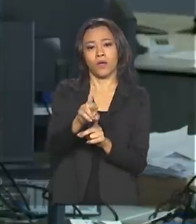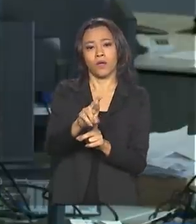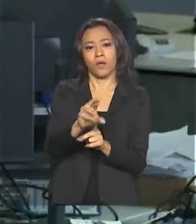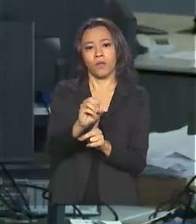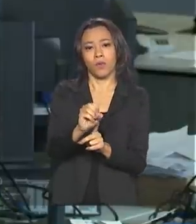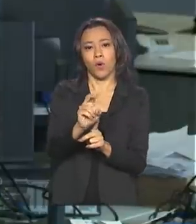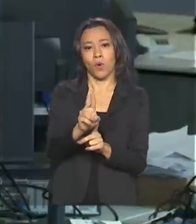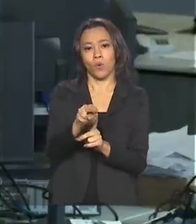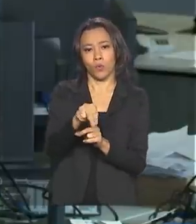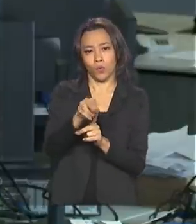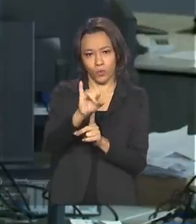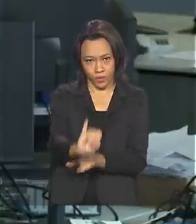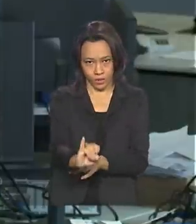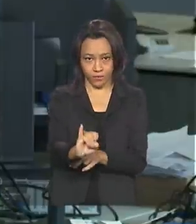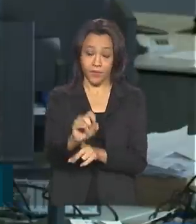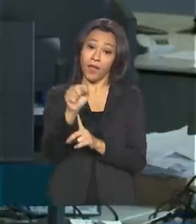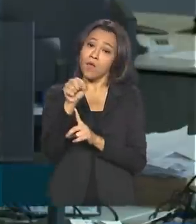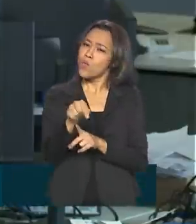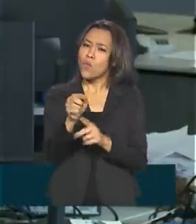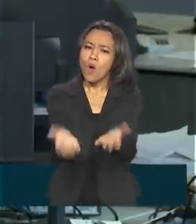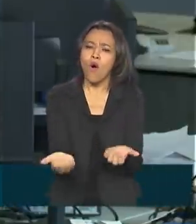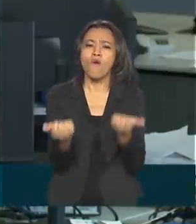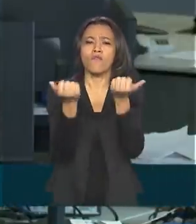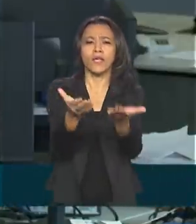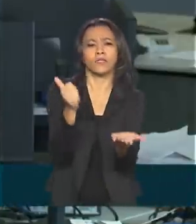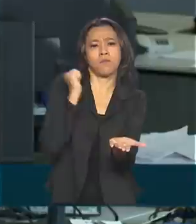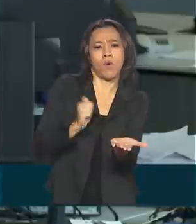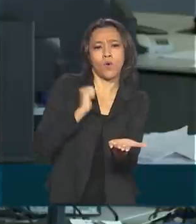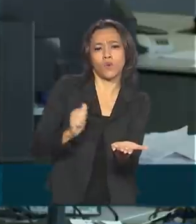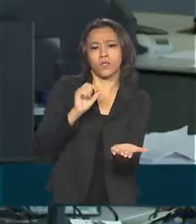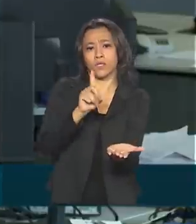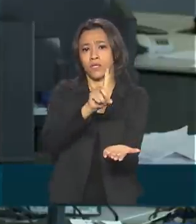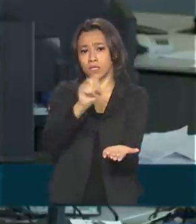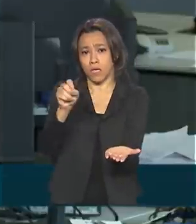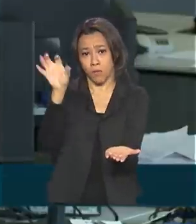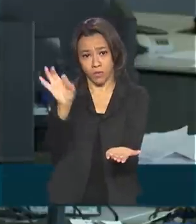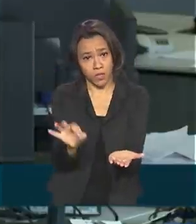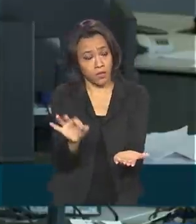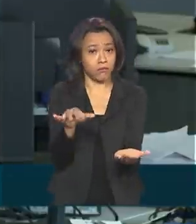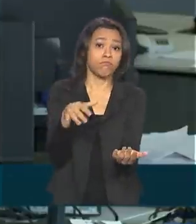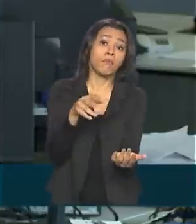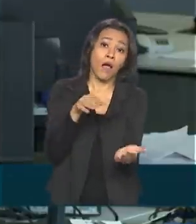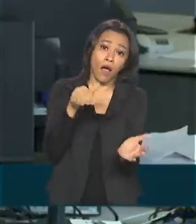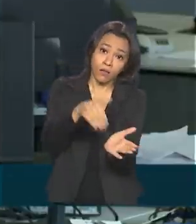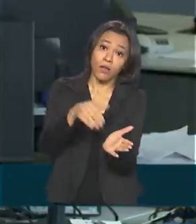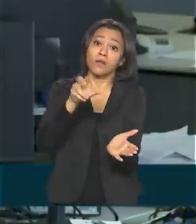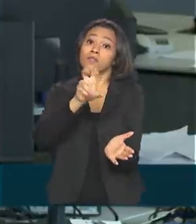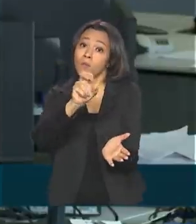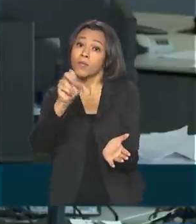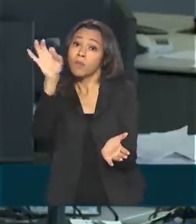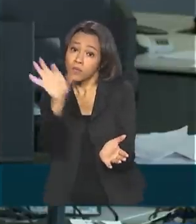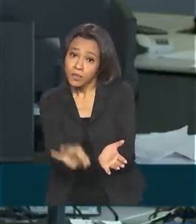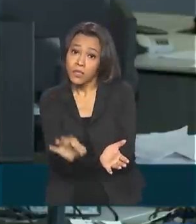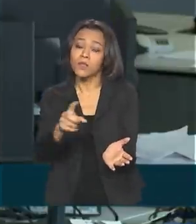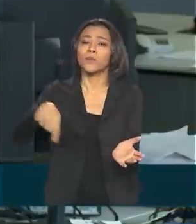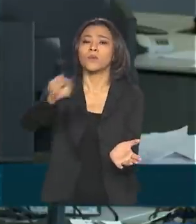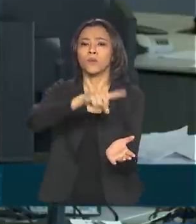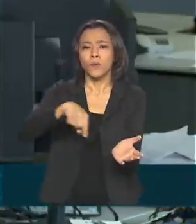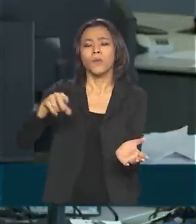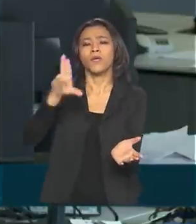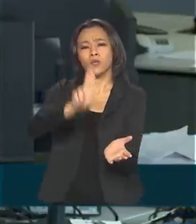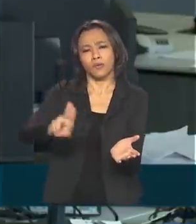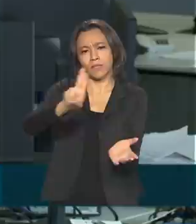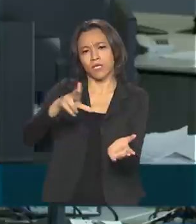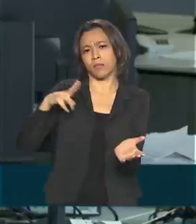Universidade para Todos, que oferece bolsas integrais e parciais em universidades particulares em todo o país.